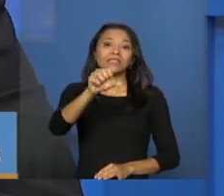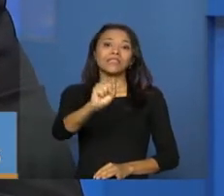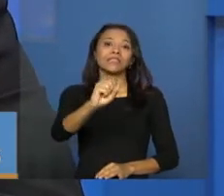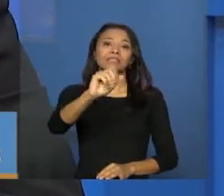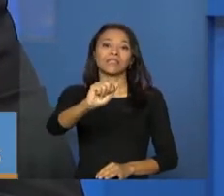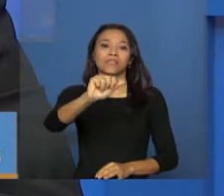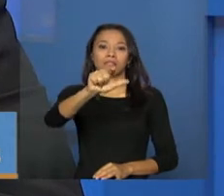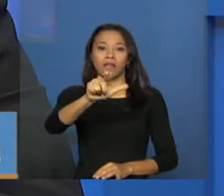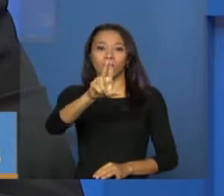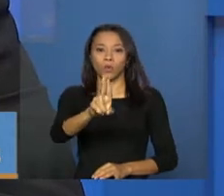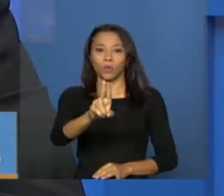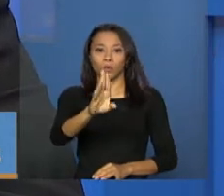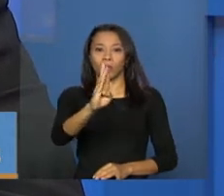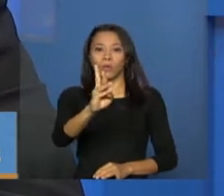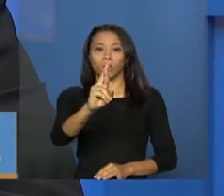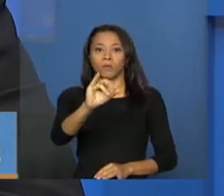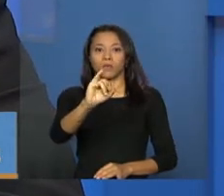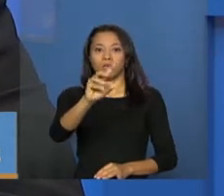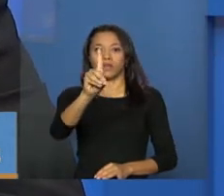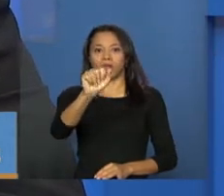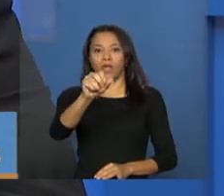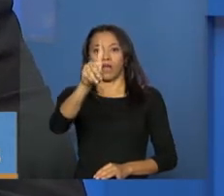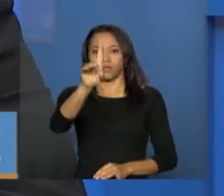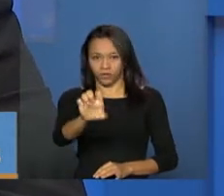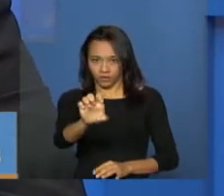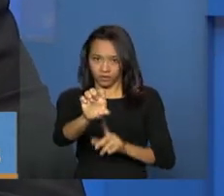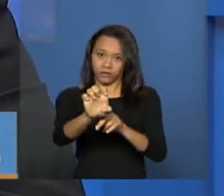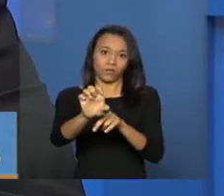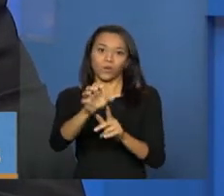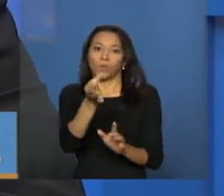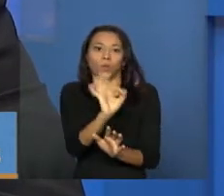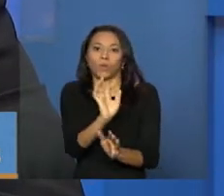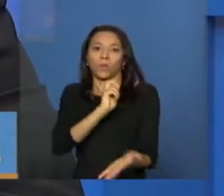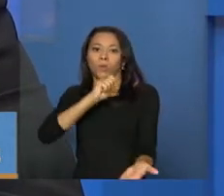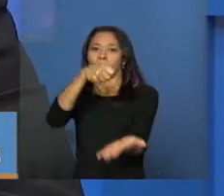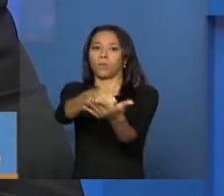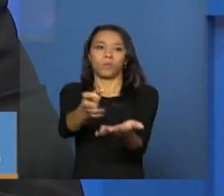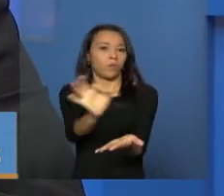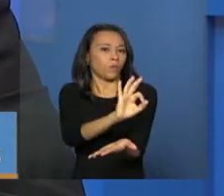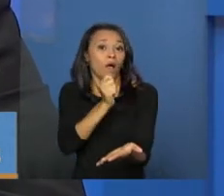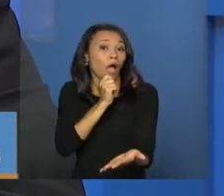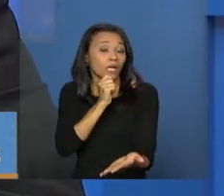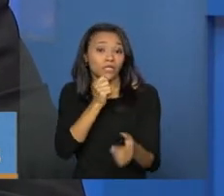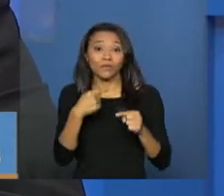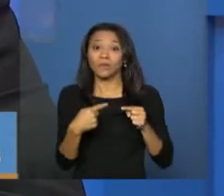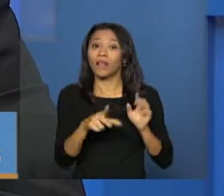o salário do trabalhador, vai ter que ter uma legislação específica para reconhecer essa situação